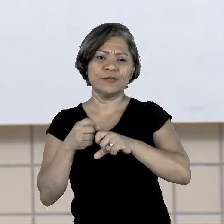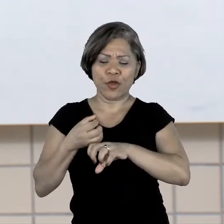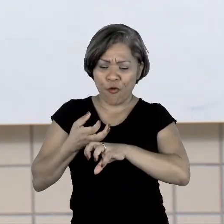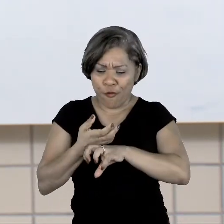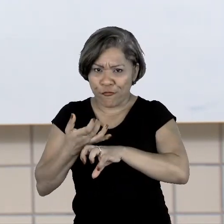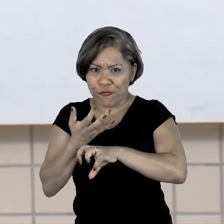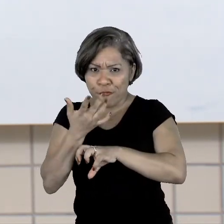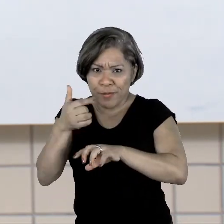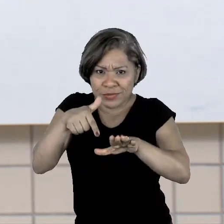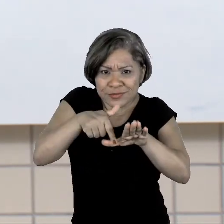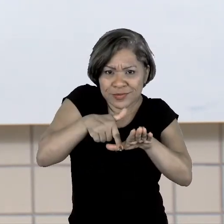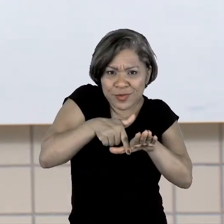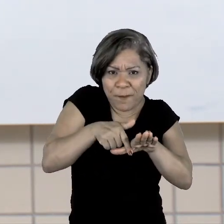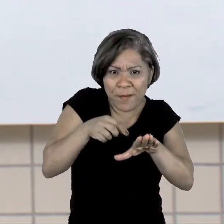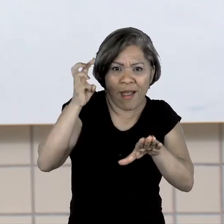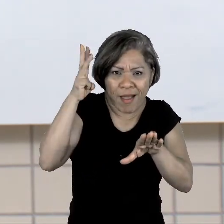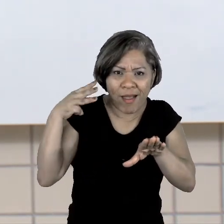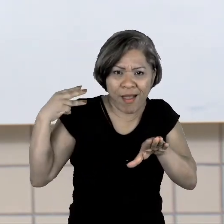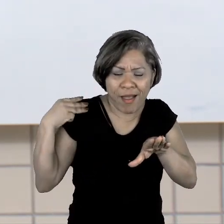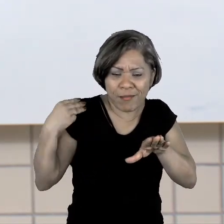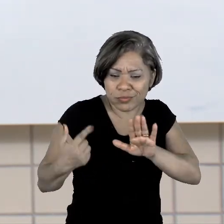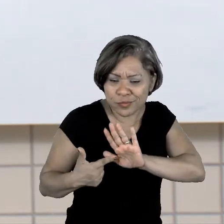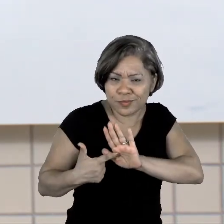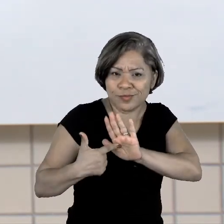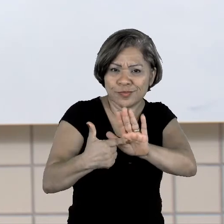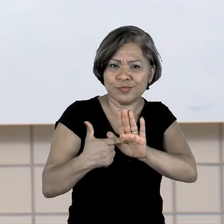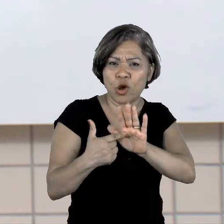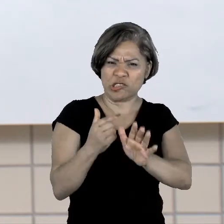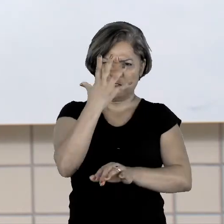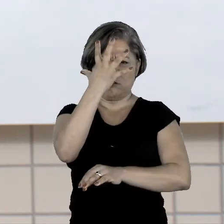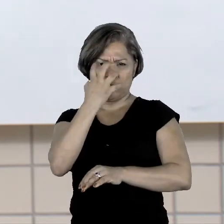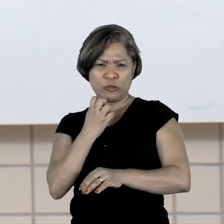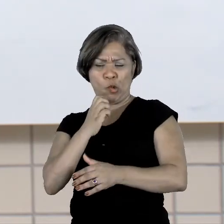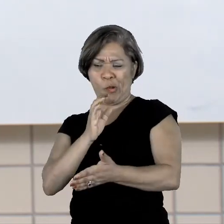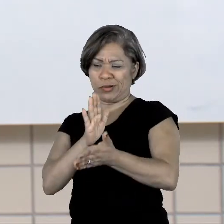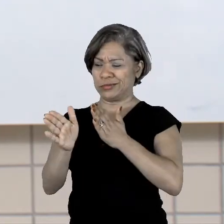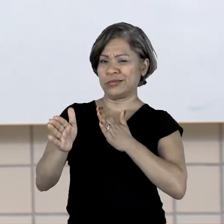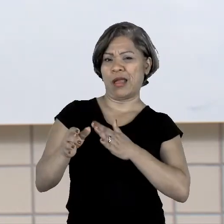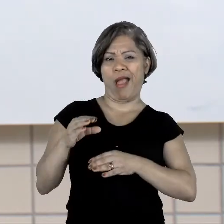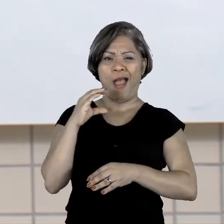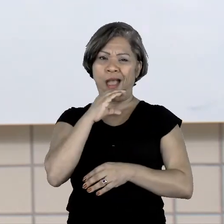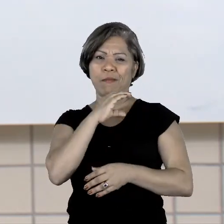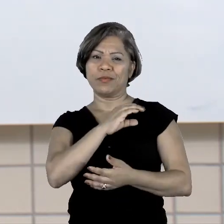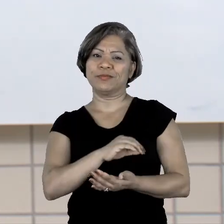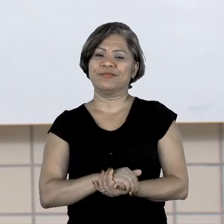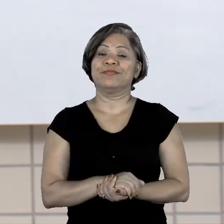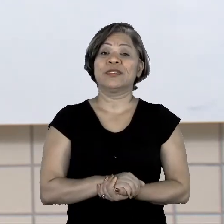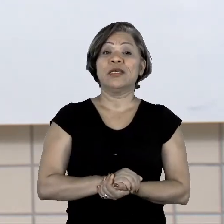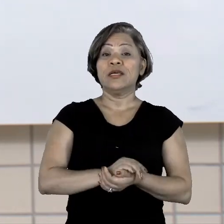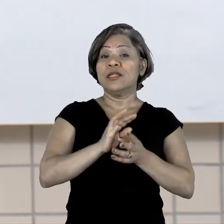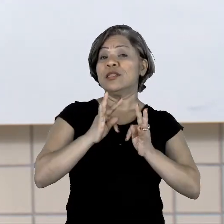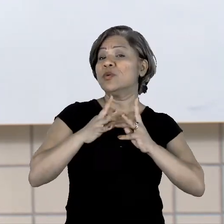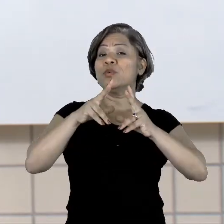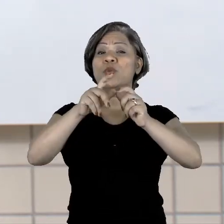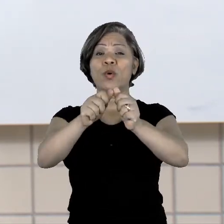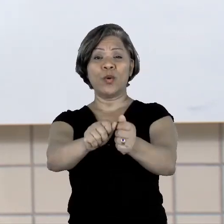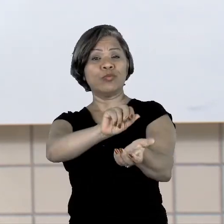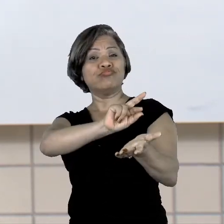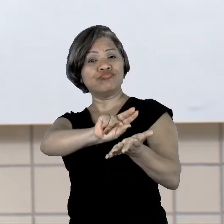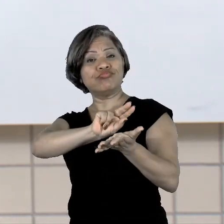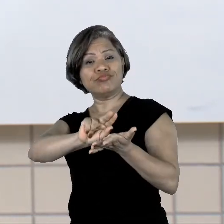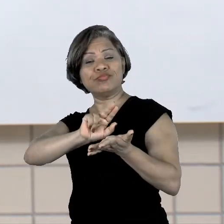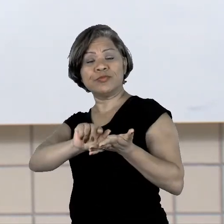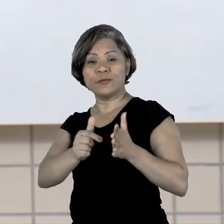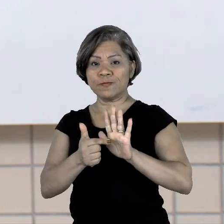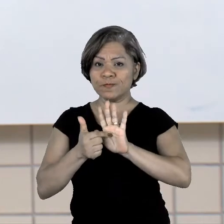Magali, que mostra que ela saiu com raiva, saiu rápido, né? Então, todos esses recursos, eles nos mostram